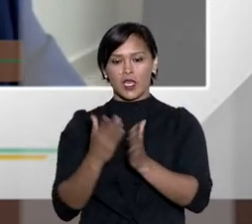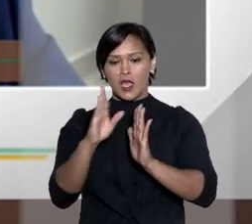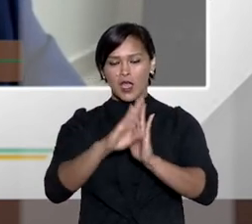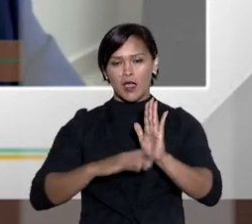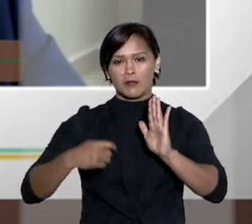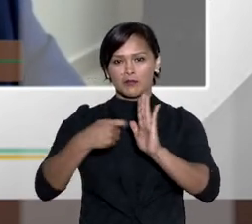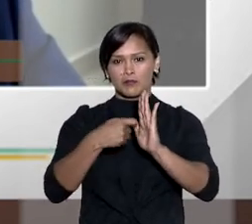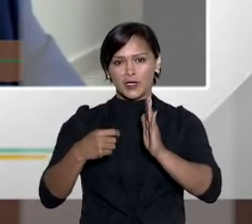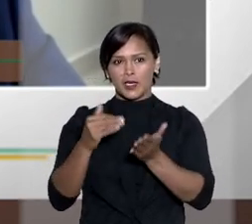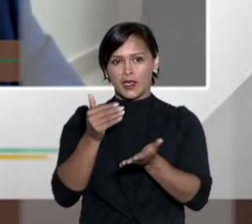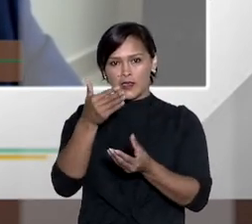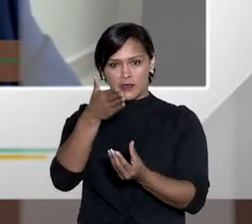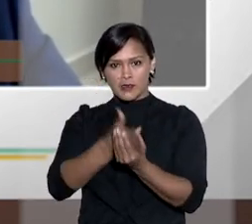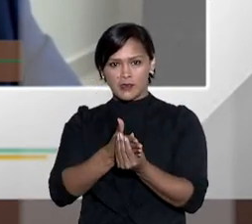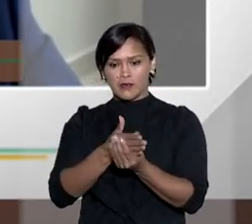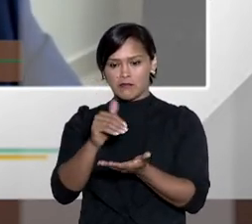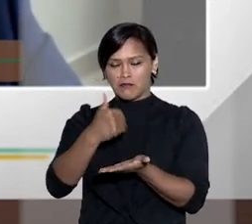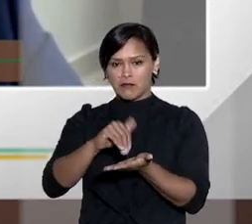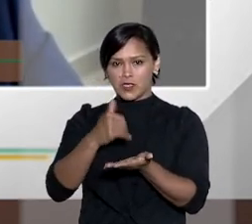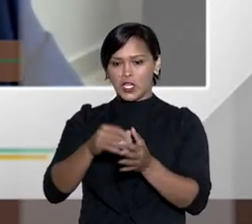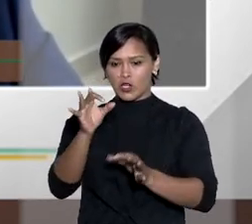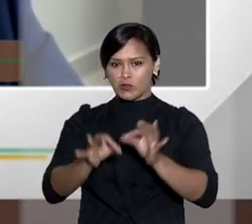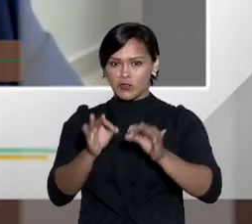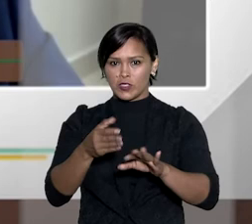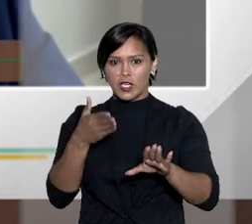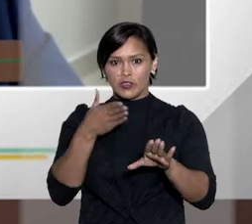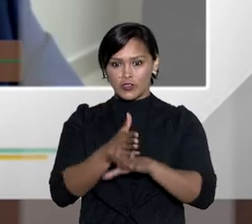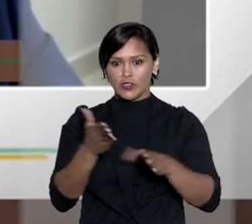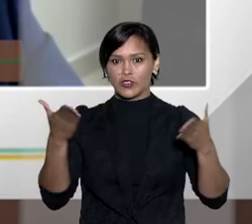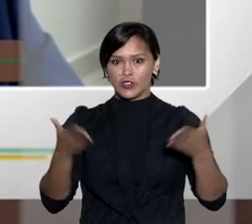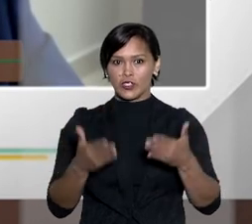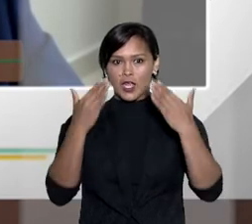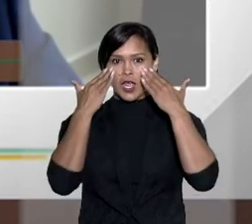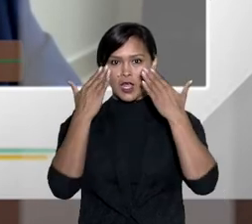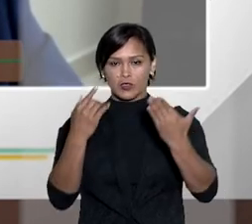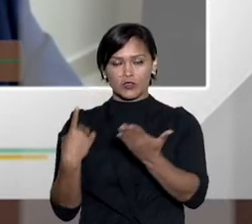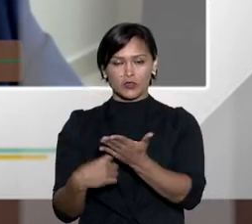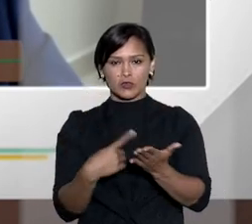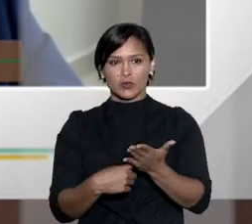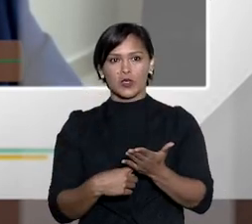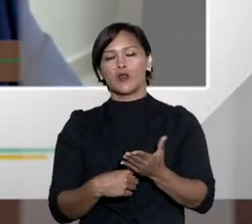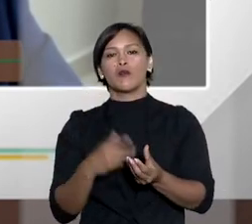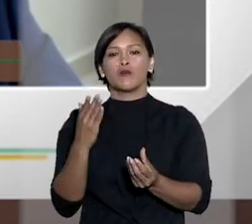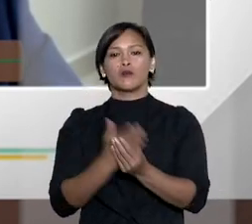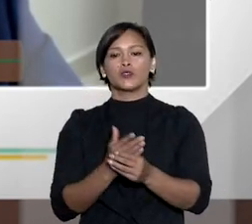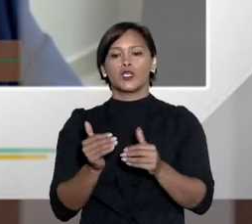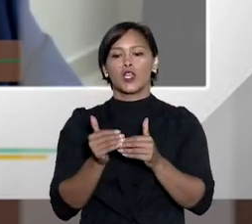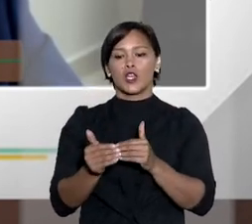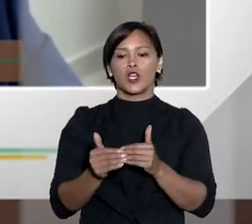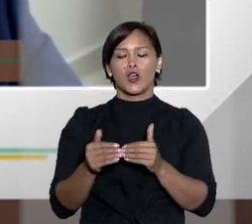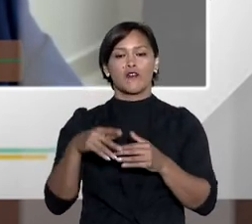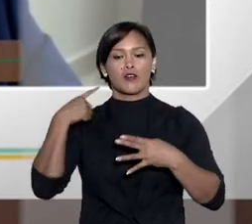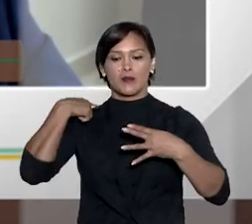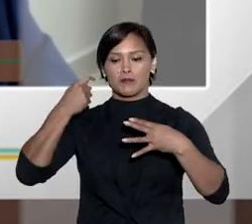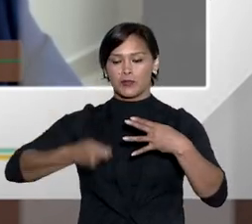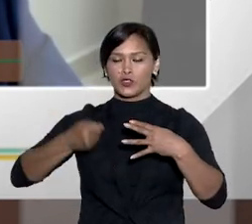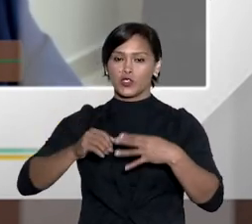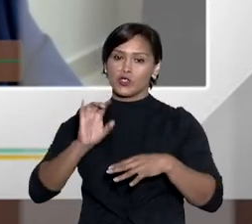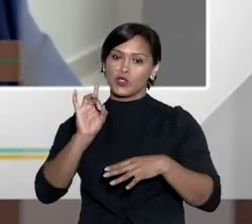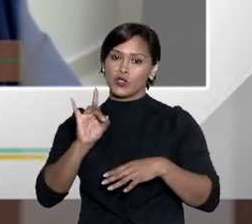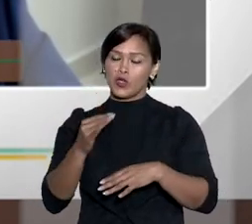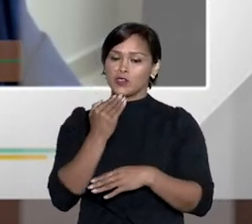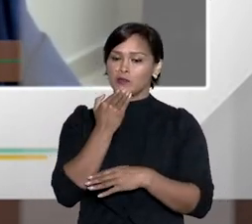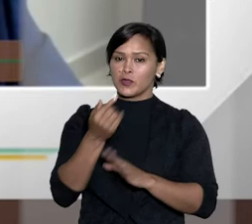essa é a fase postulatória havendo a petição a secretaria do juizado já designa automaticamente a audiência de